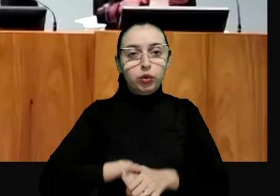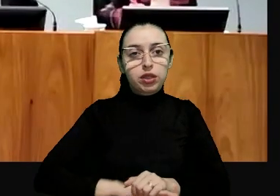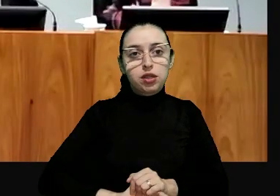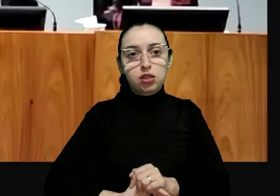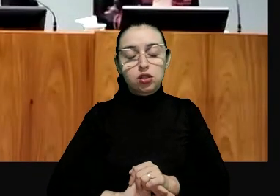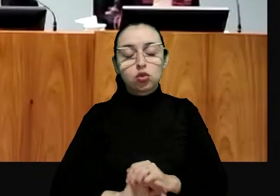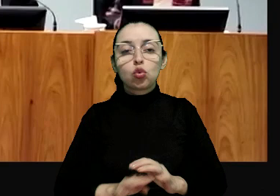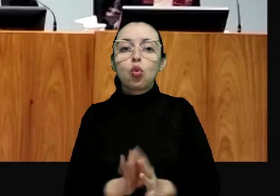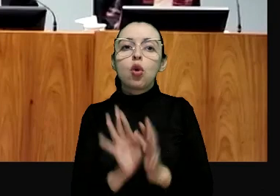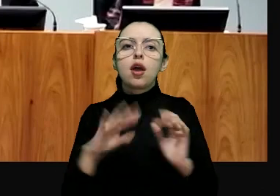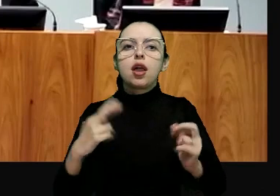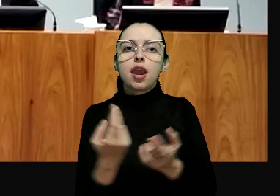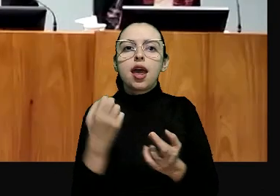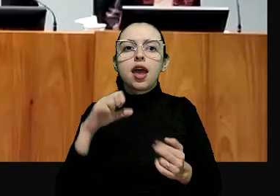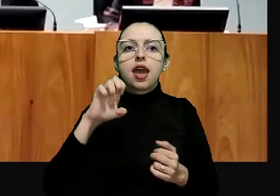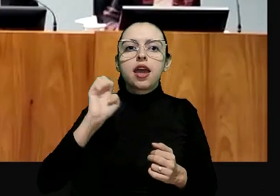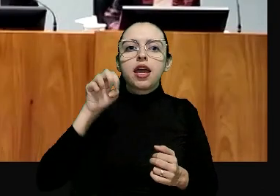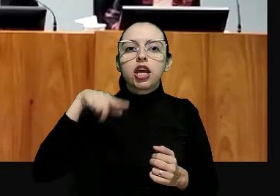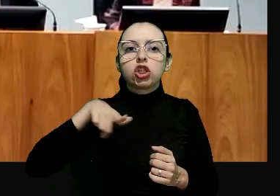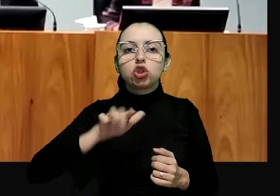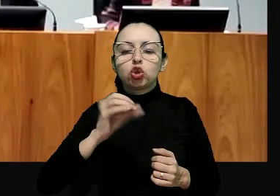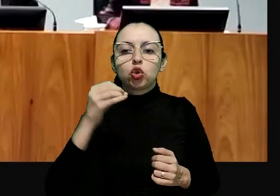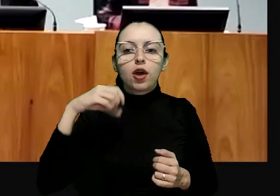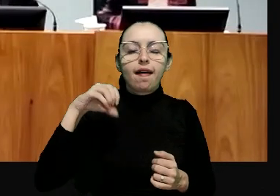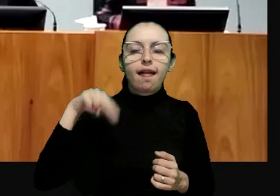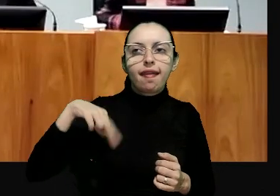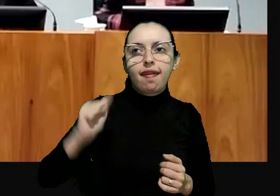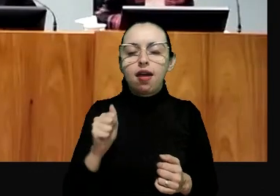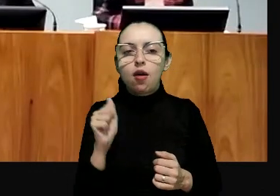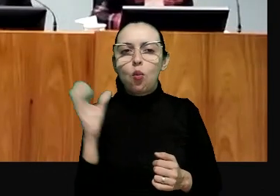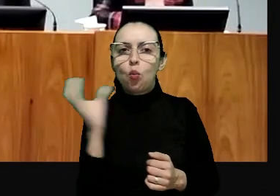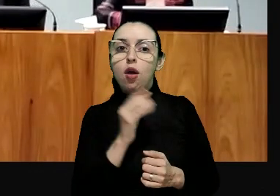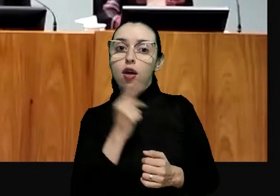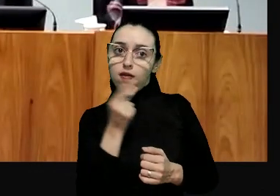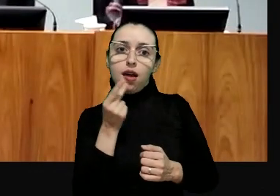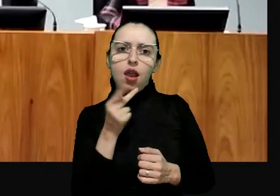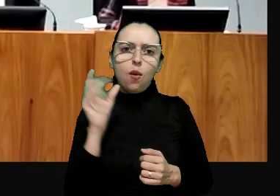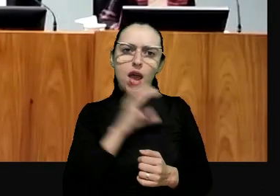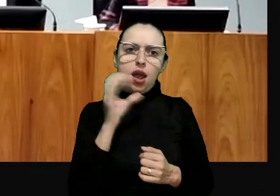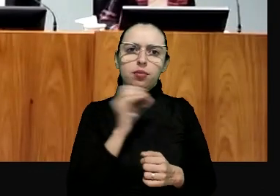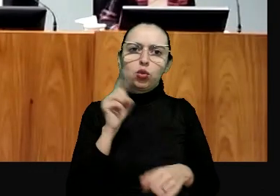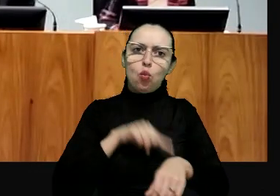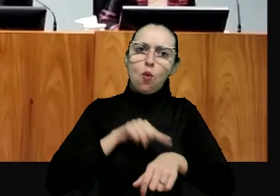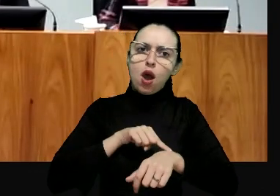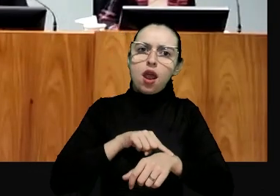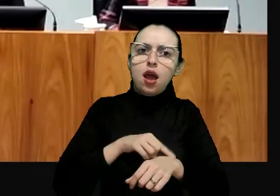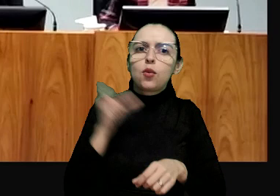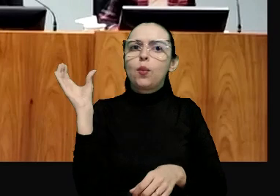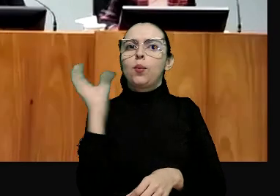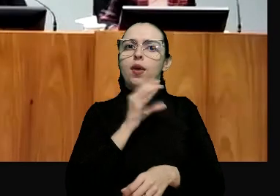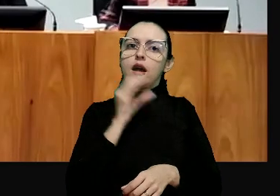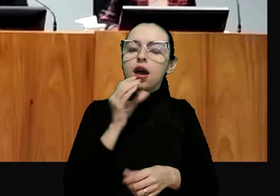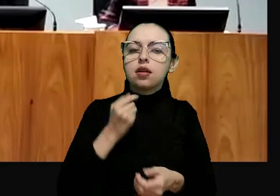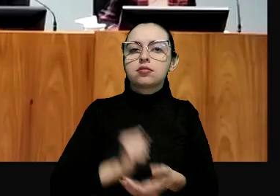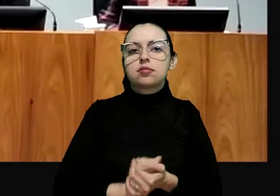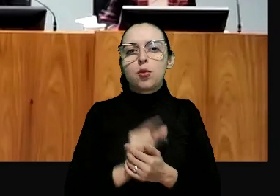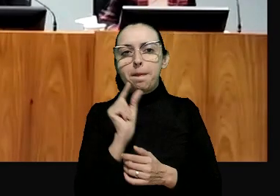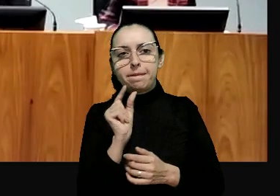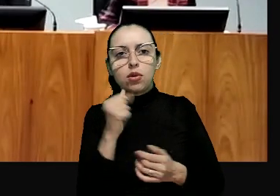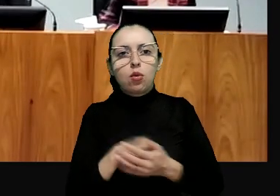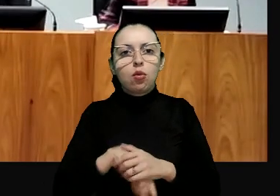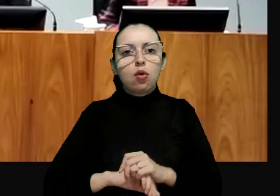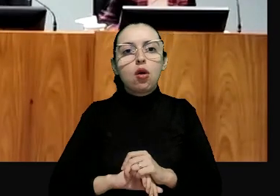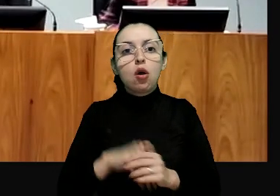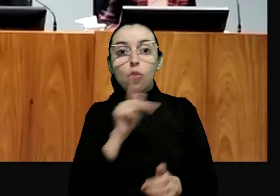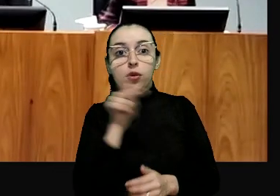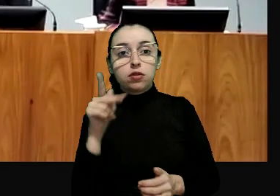constitucionalismo regional. Falo rapidamente porque o horário é escasso e porque o